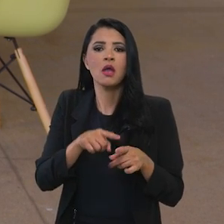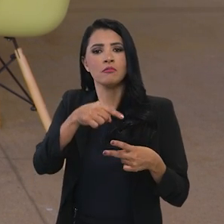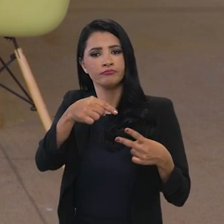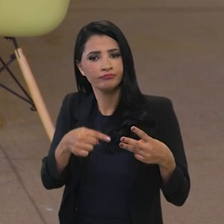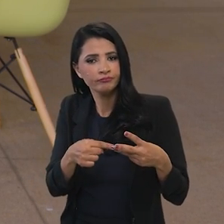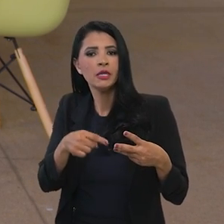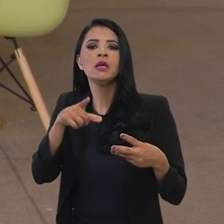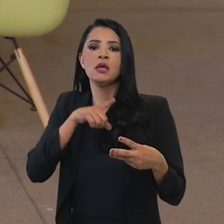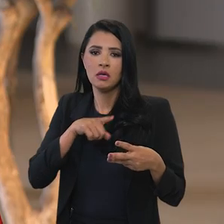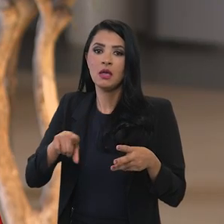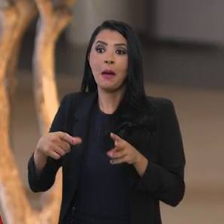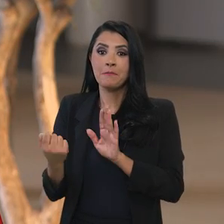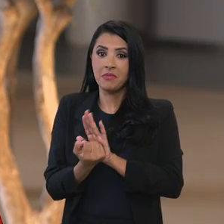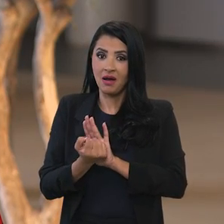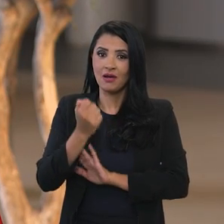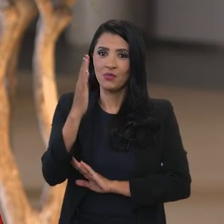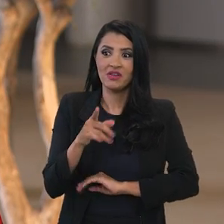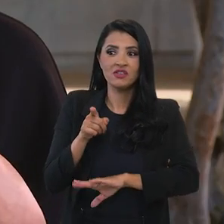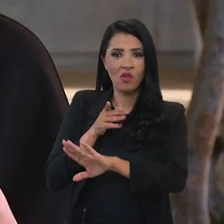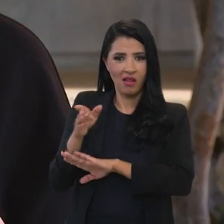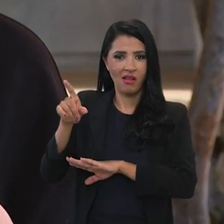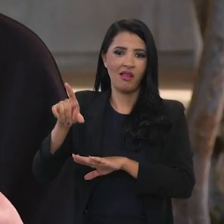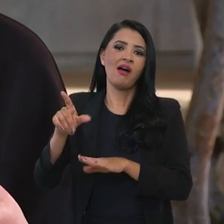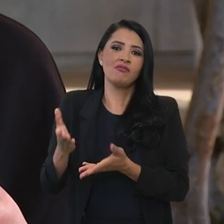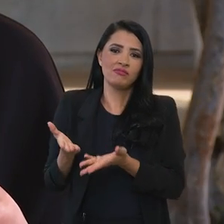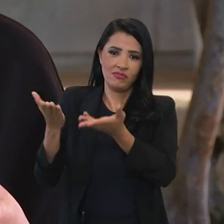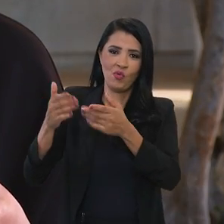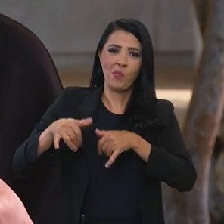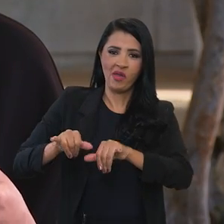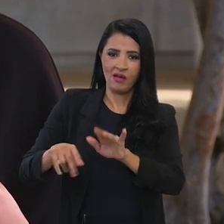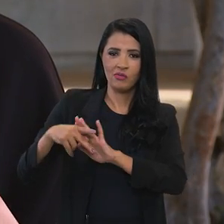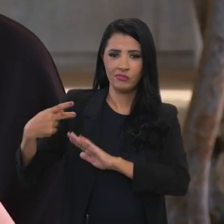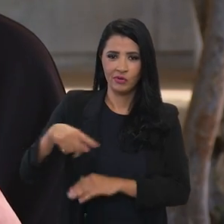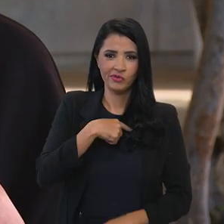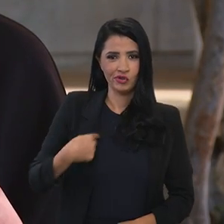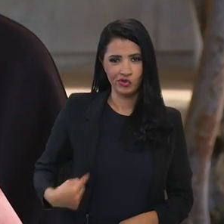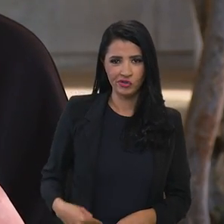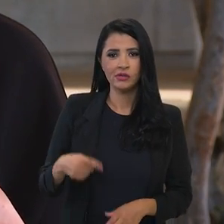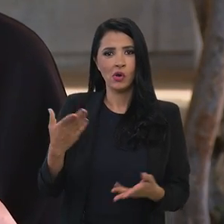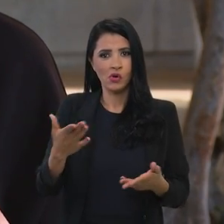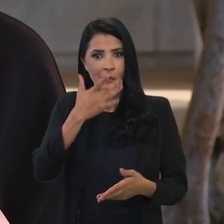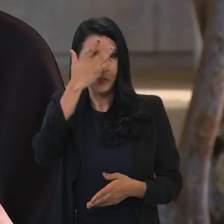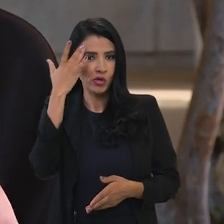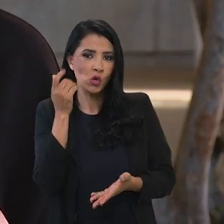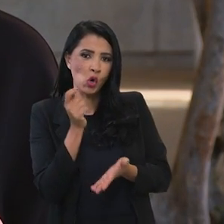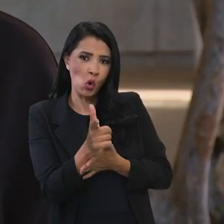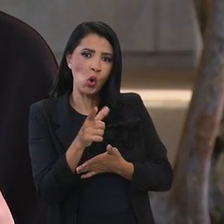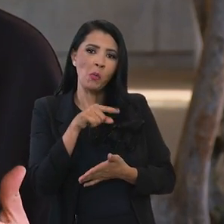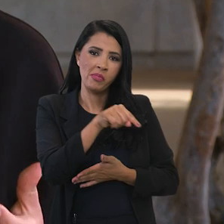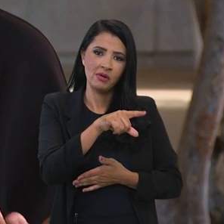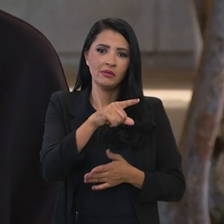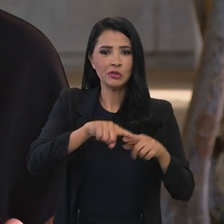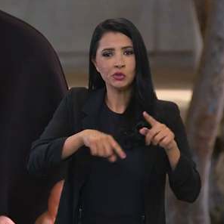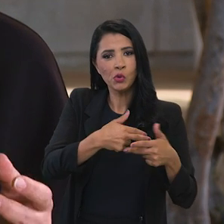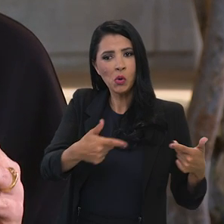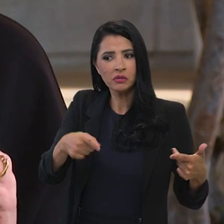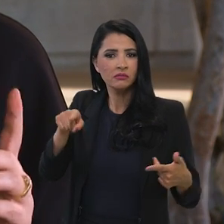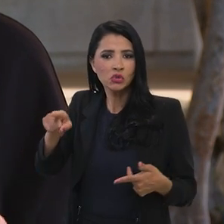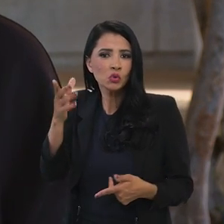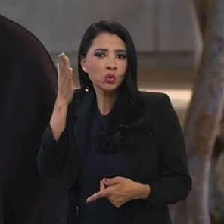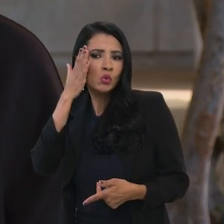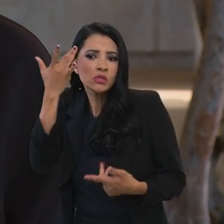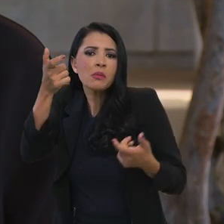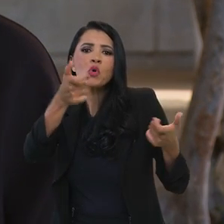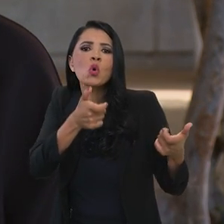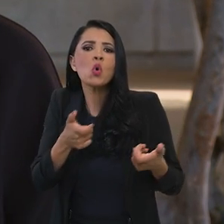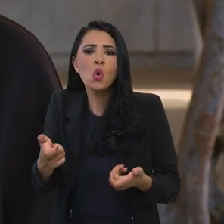marcas brasileiras nas prateleiras da China. O consumidor chinês hoje consome produtos brasileiros sem saber da origem do produto porque